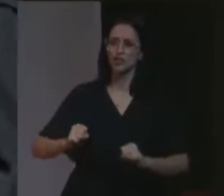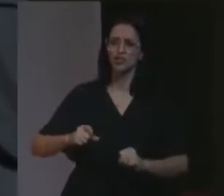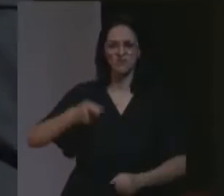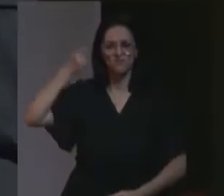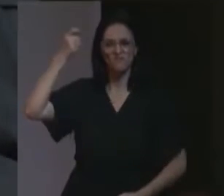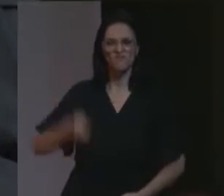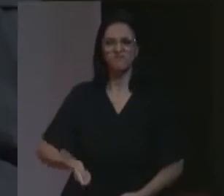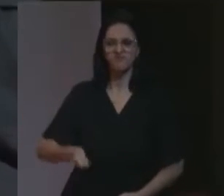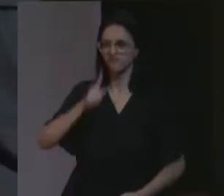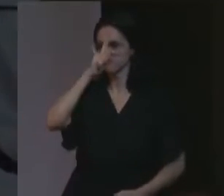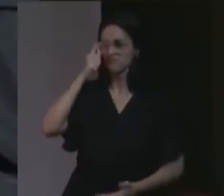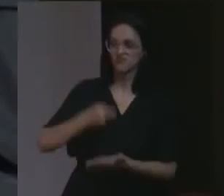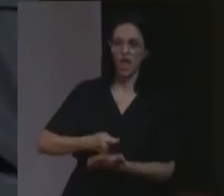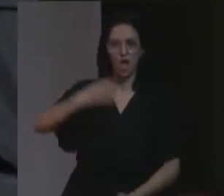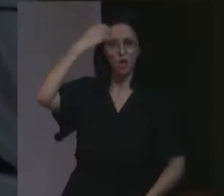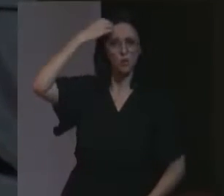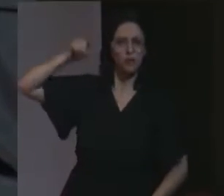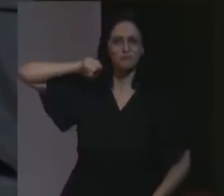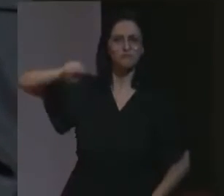crimes.